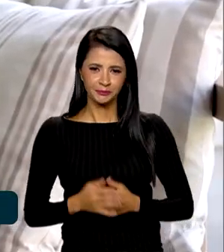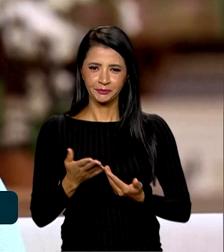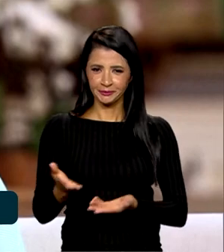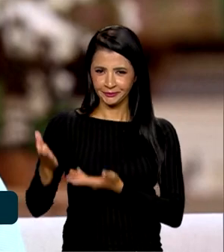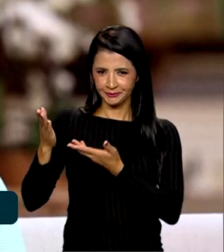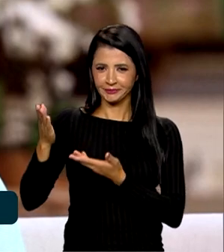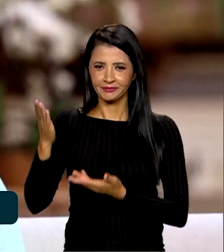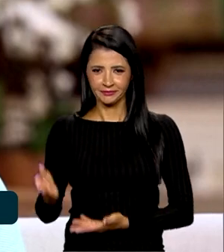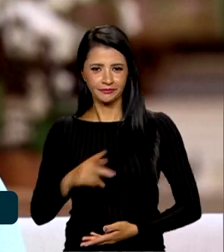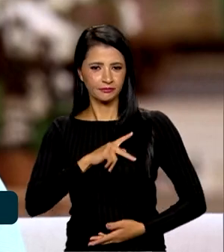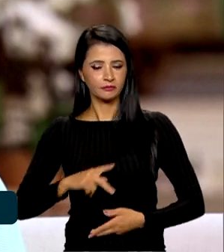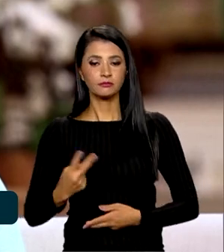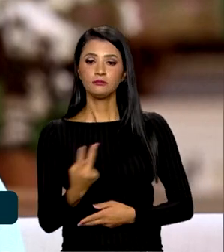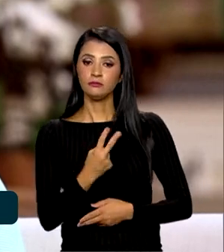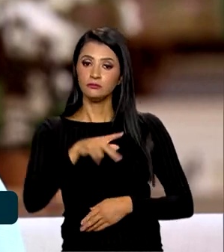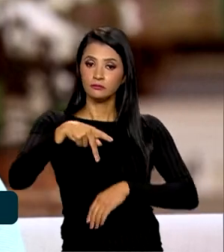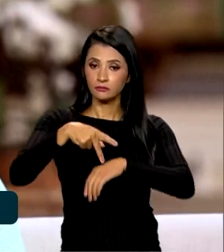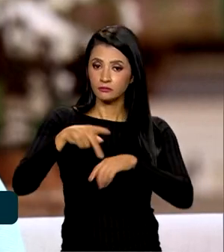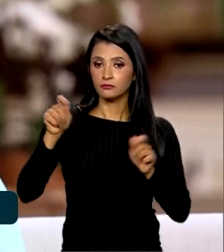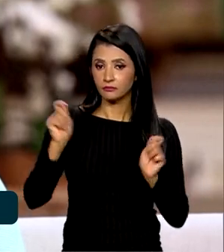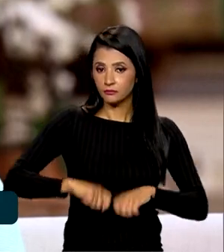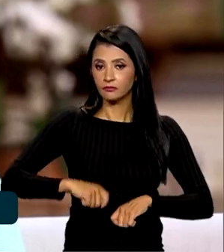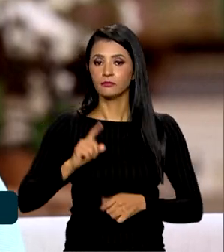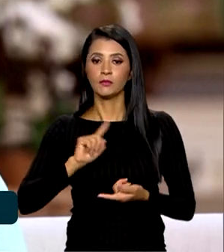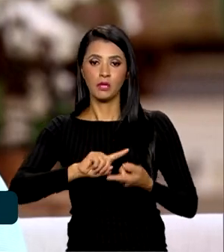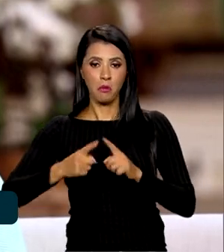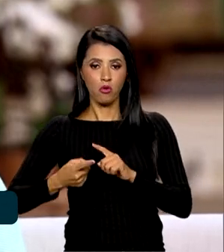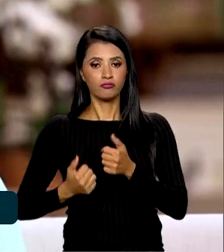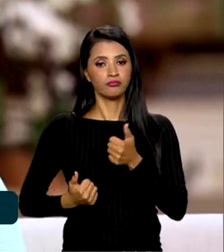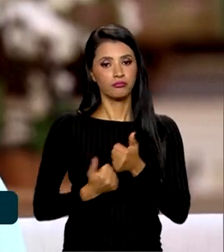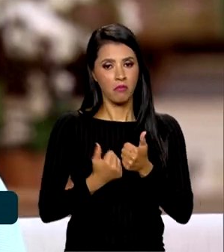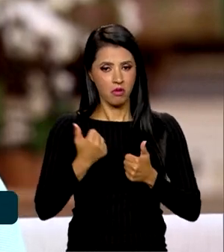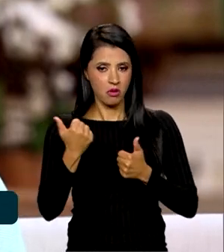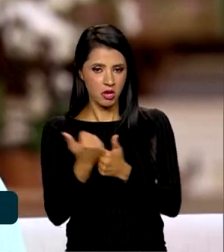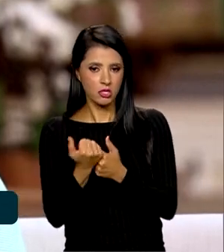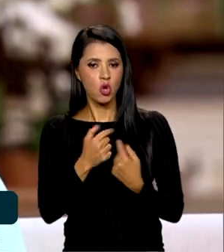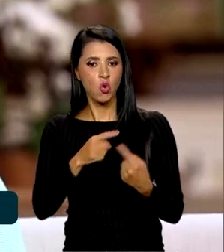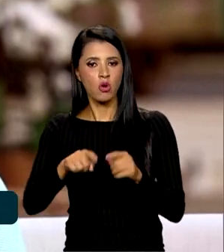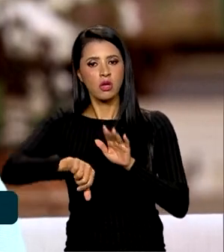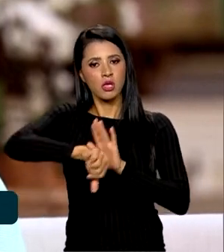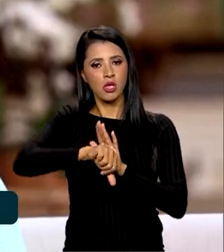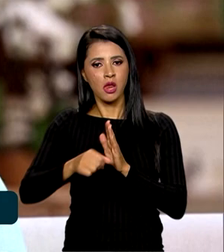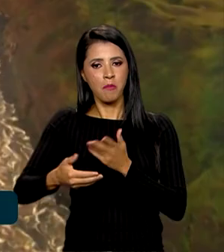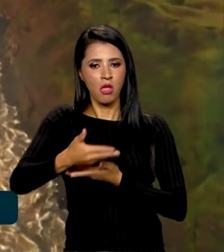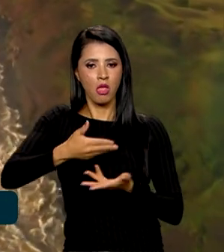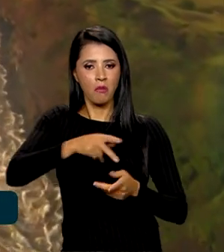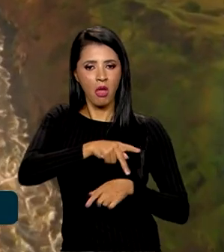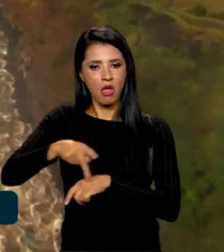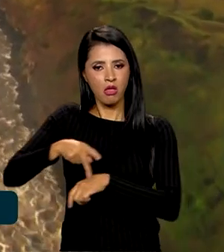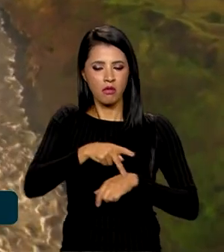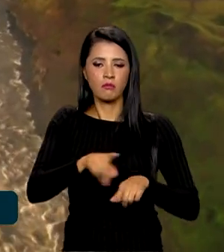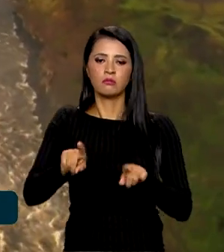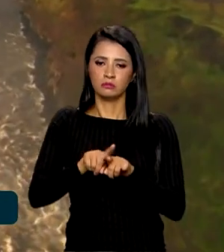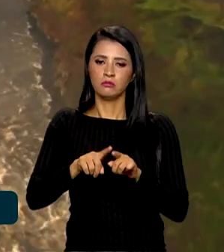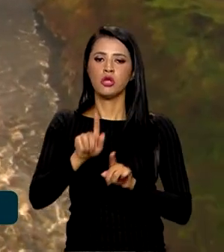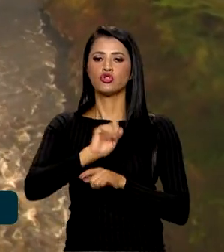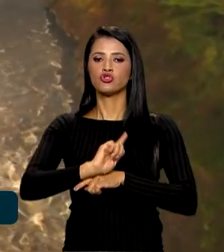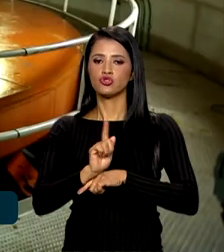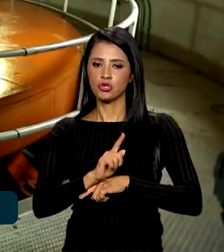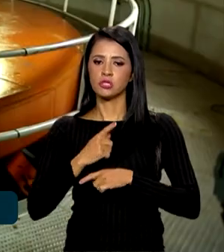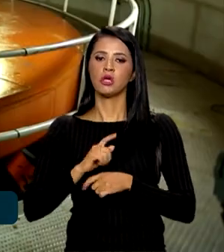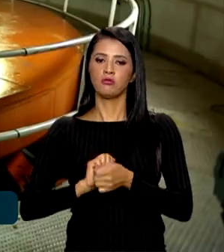Penha, os dois países também devem manter acordos de cooperação no combate a crimes transnacionais e na gestão da usina